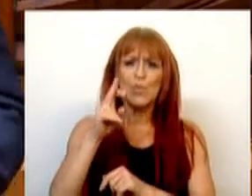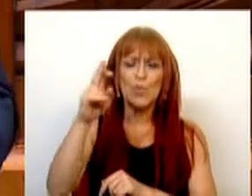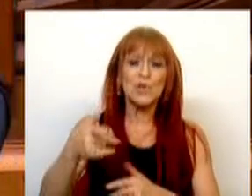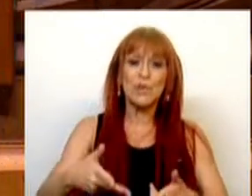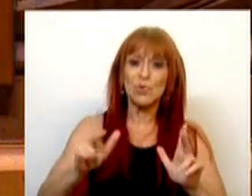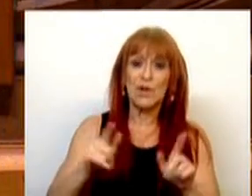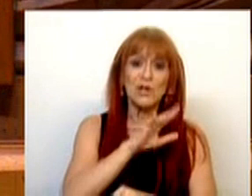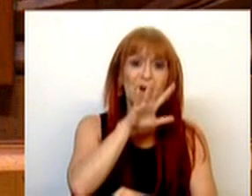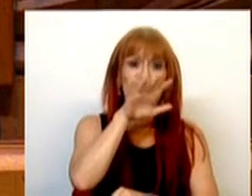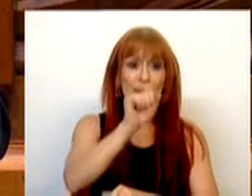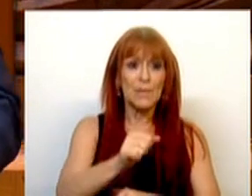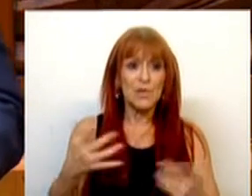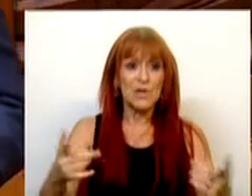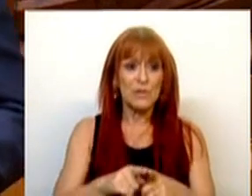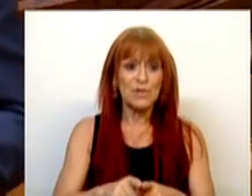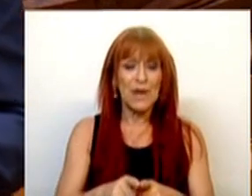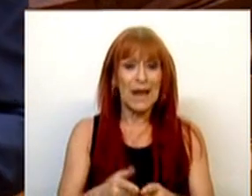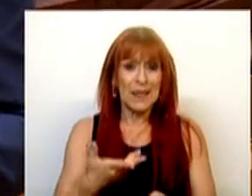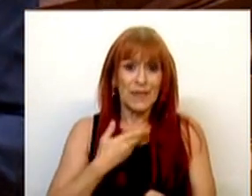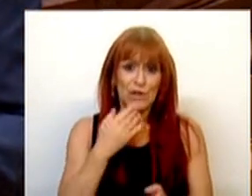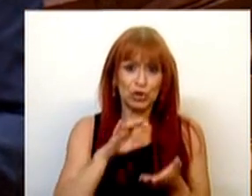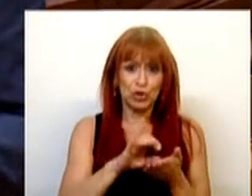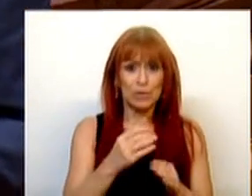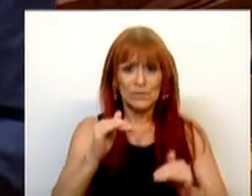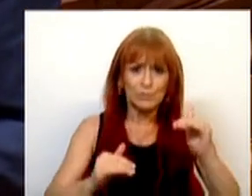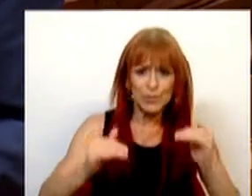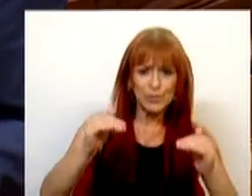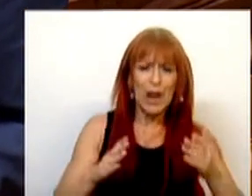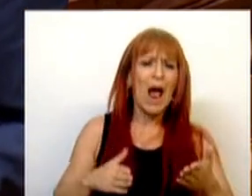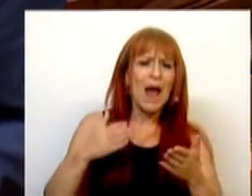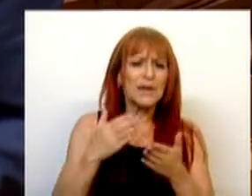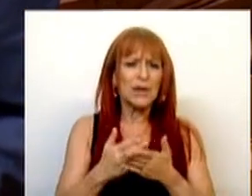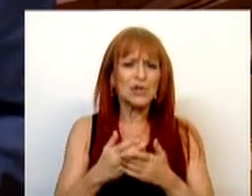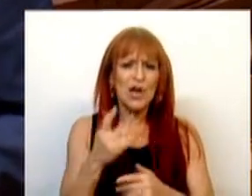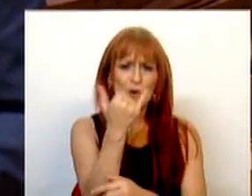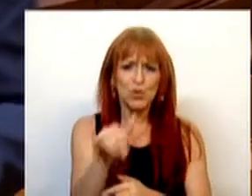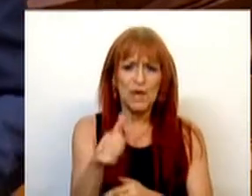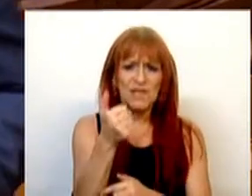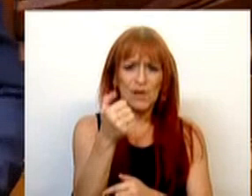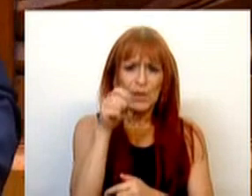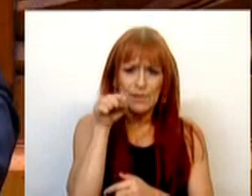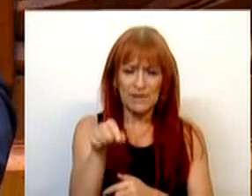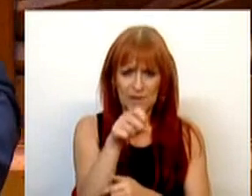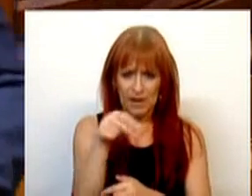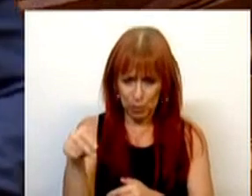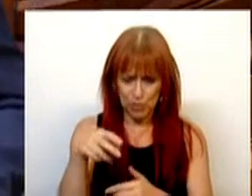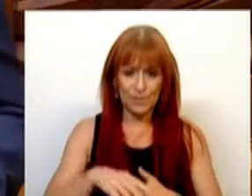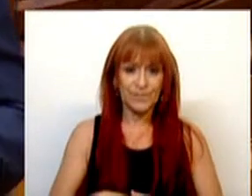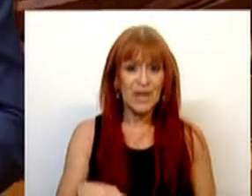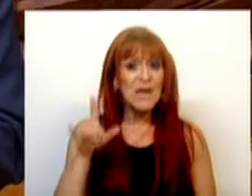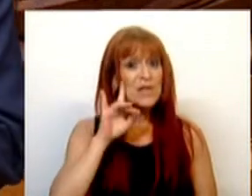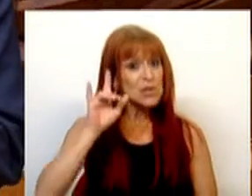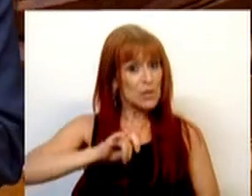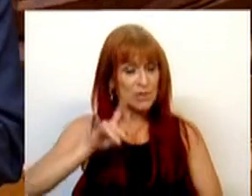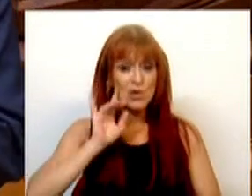disponível às famílias com dívida de crédito variável até aos 250 mil euros. Sra.